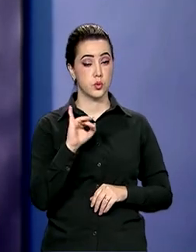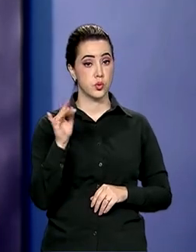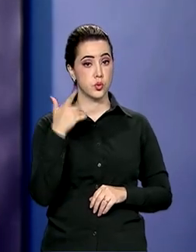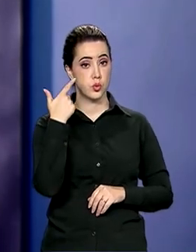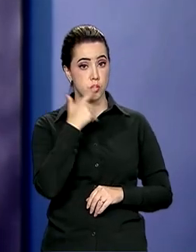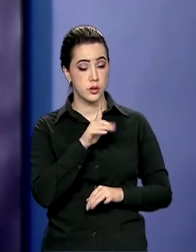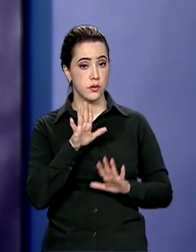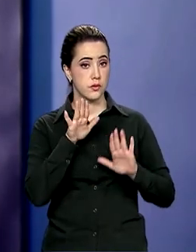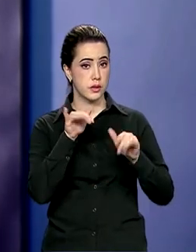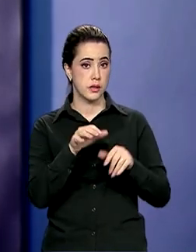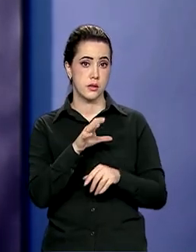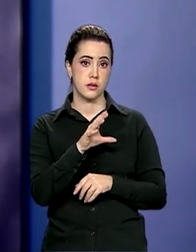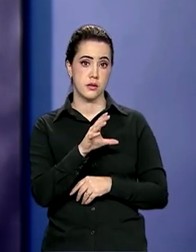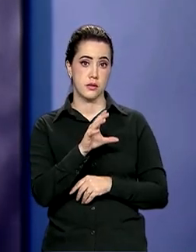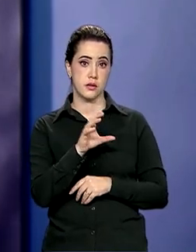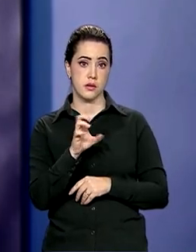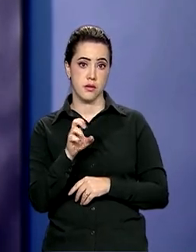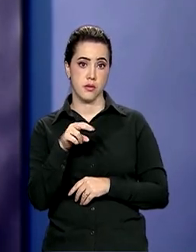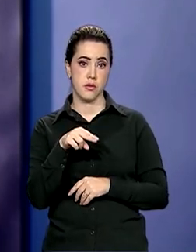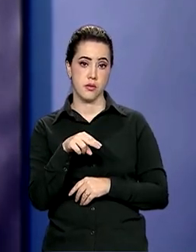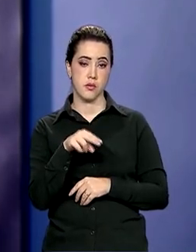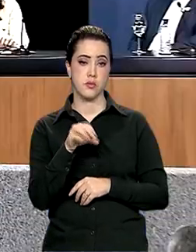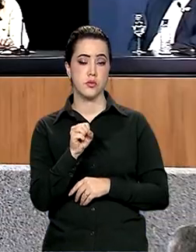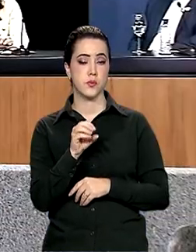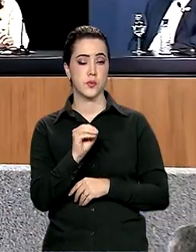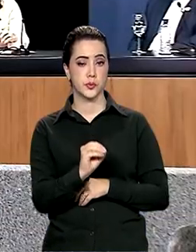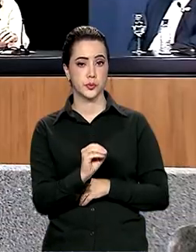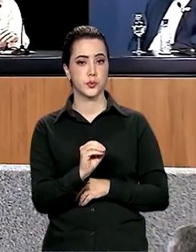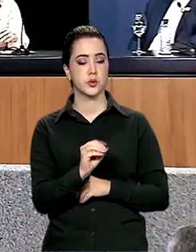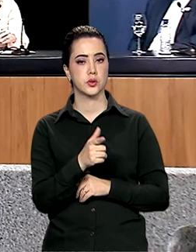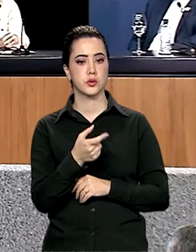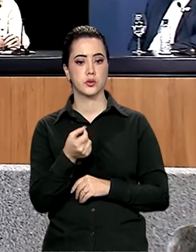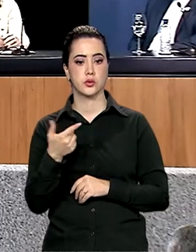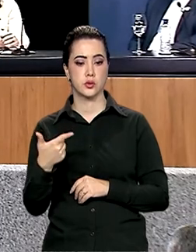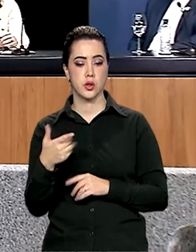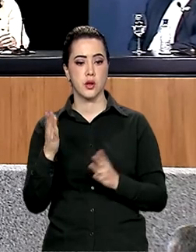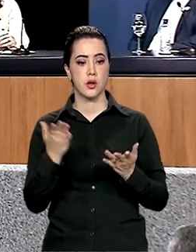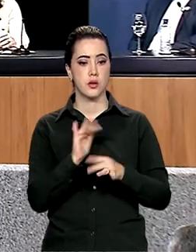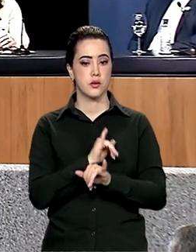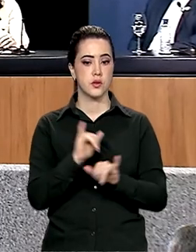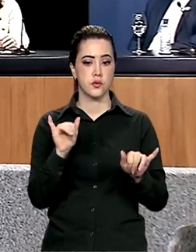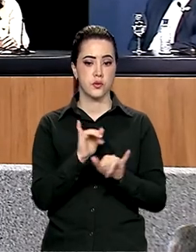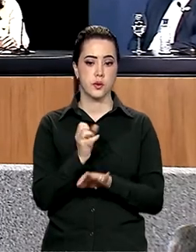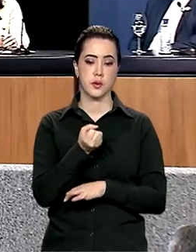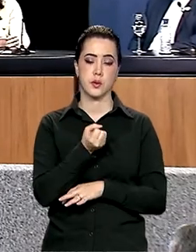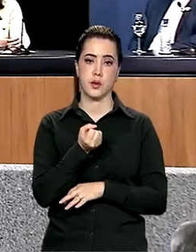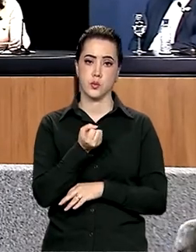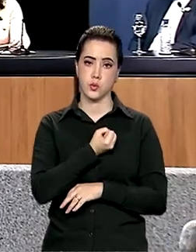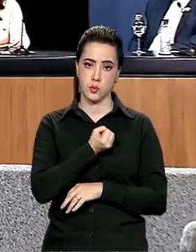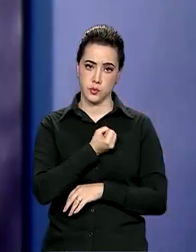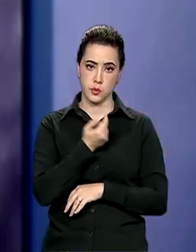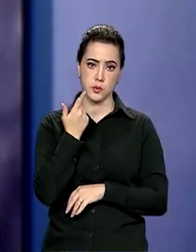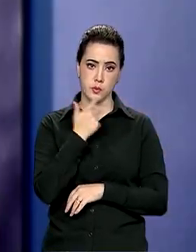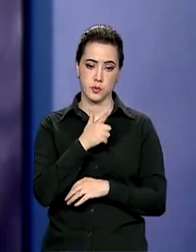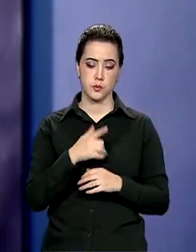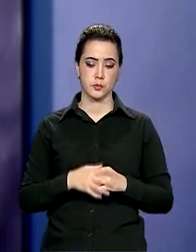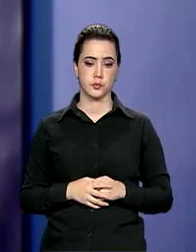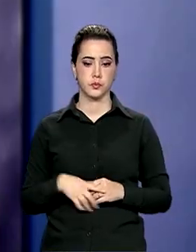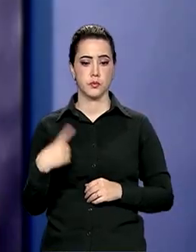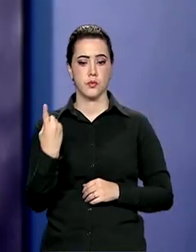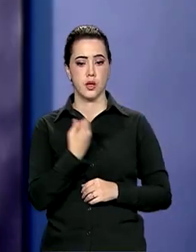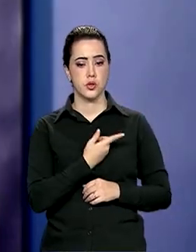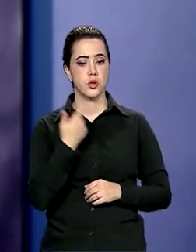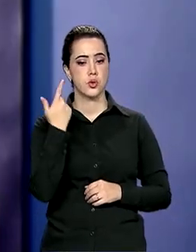concluir o Censo Demográfico de 2022 e se prepara para divulgar os resultados obtidos. Conseguimos,